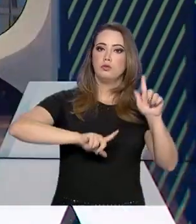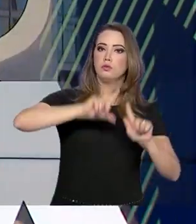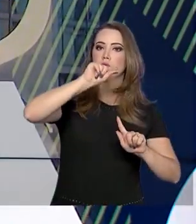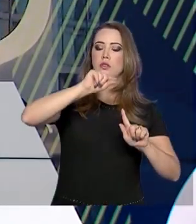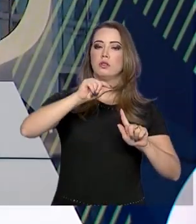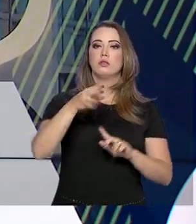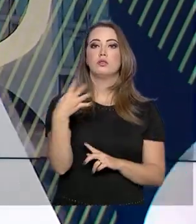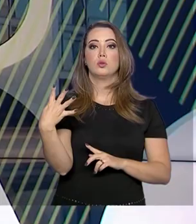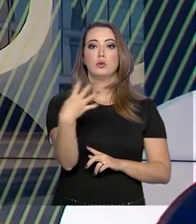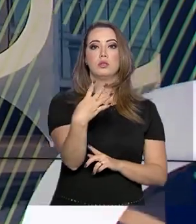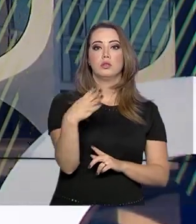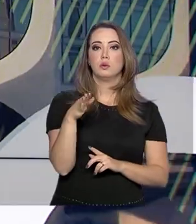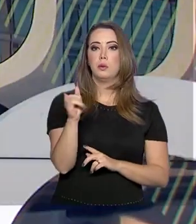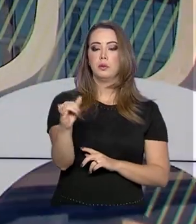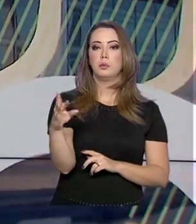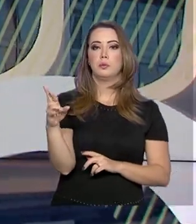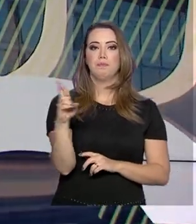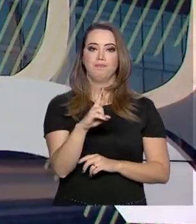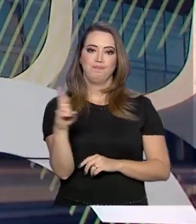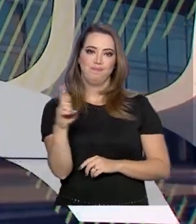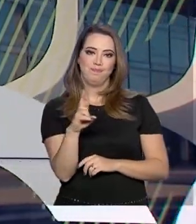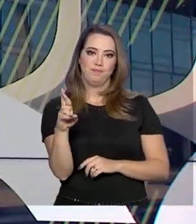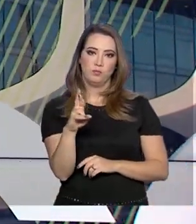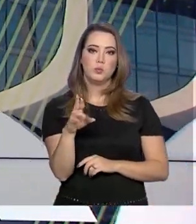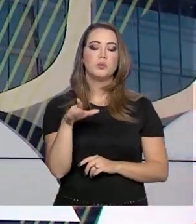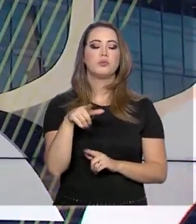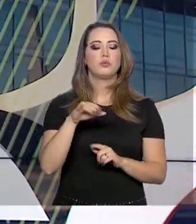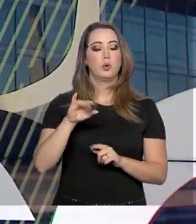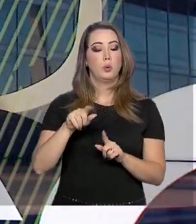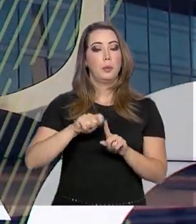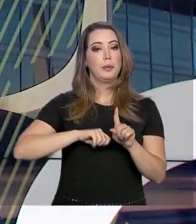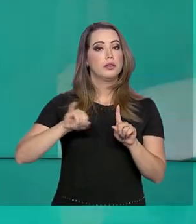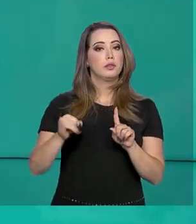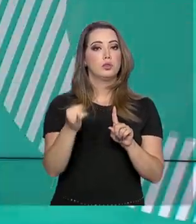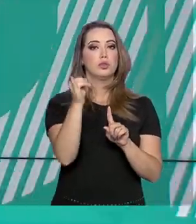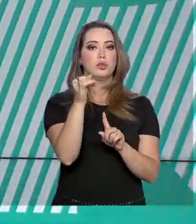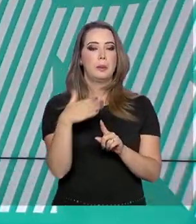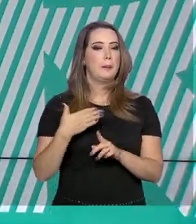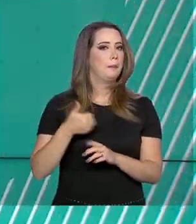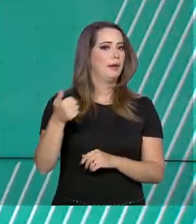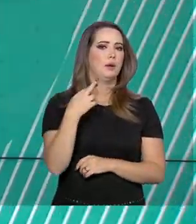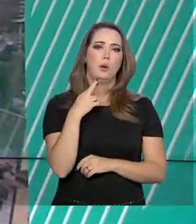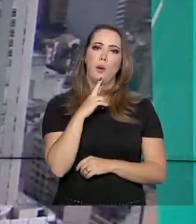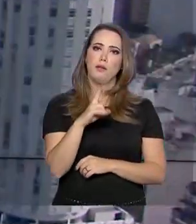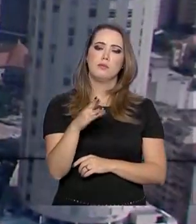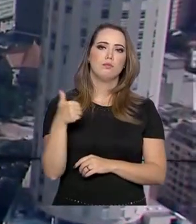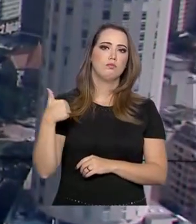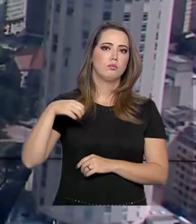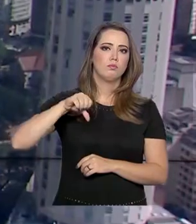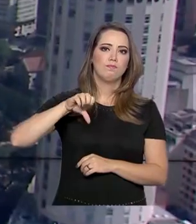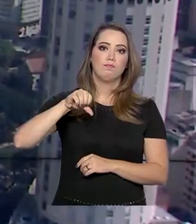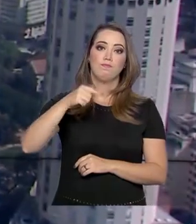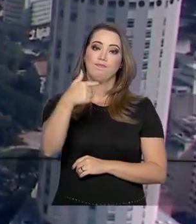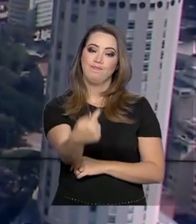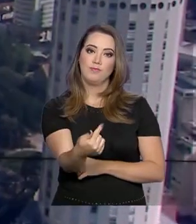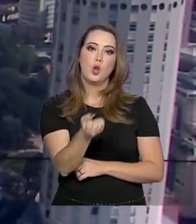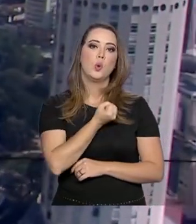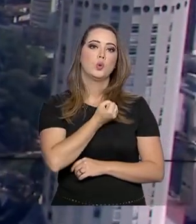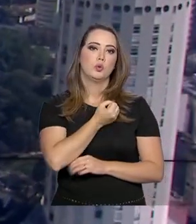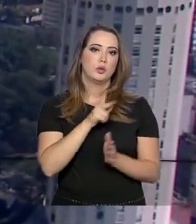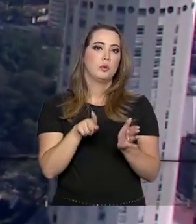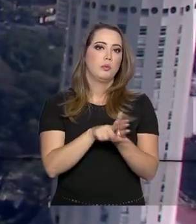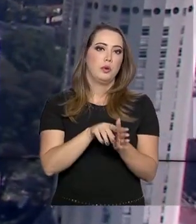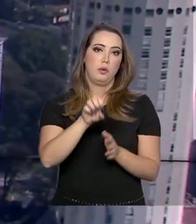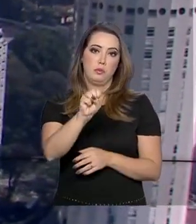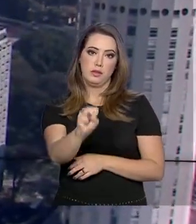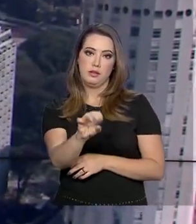bilhões de reais em janeiro. É o melhor resultado da série histórica com início em 1997. Os números são da